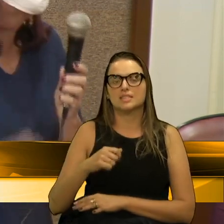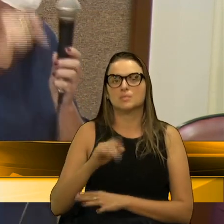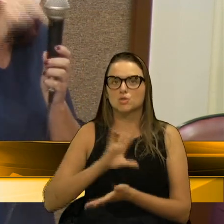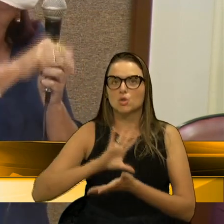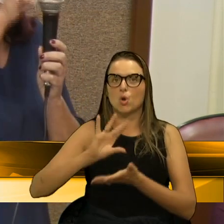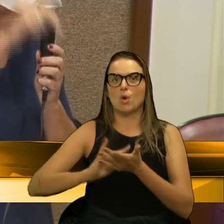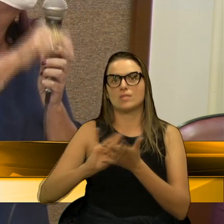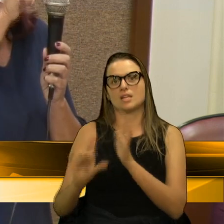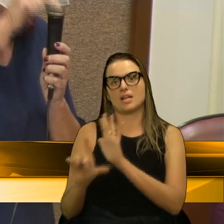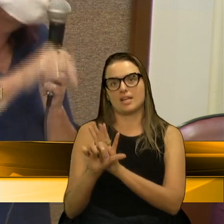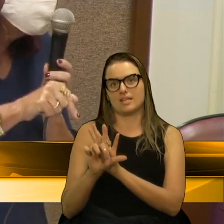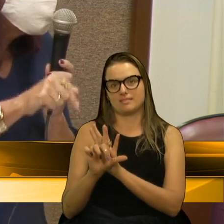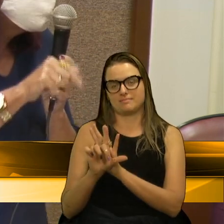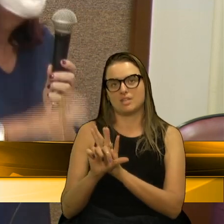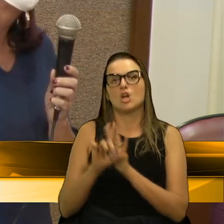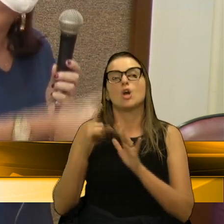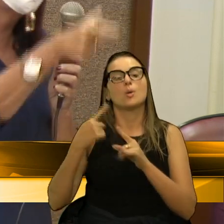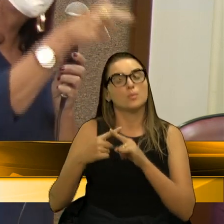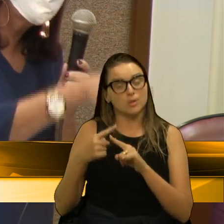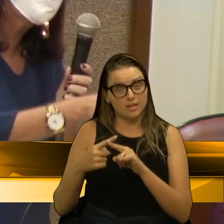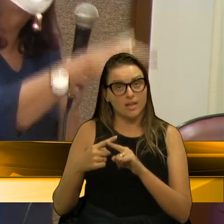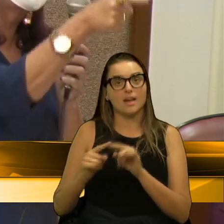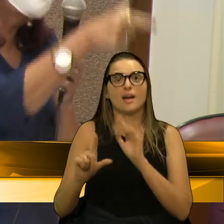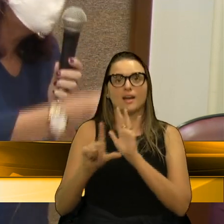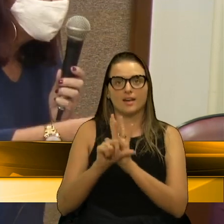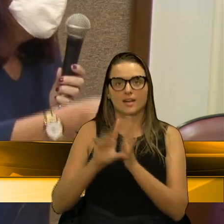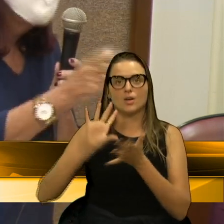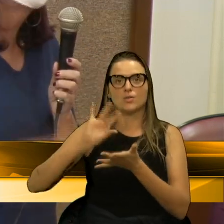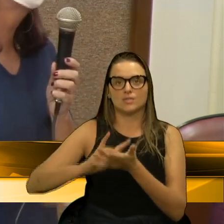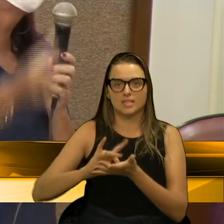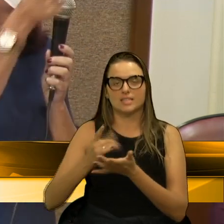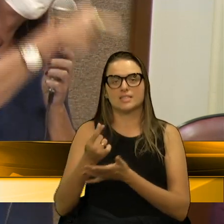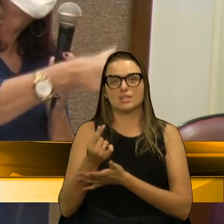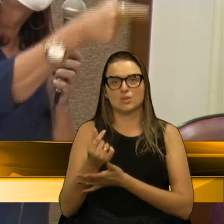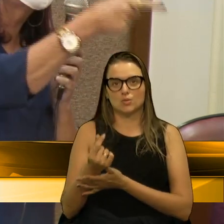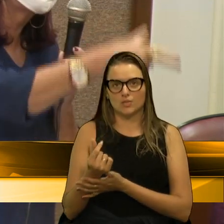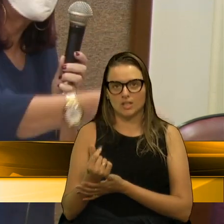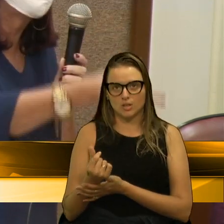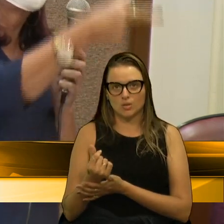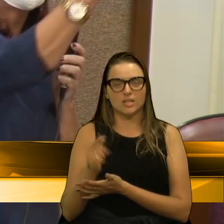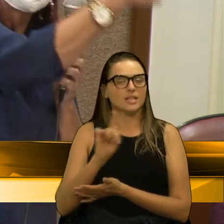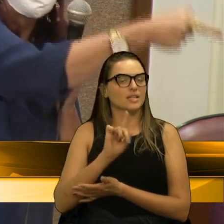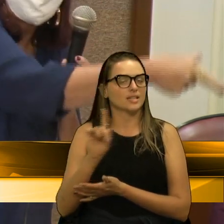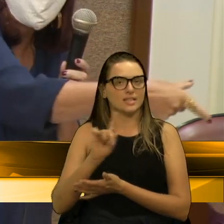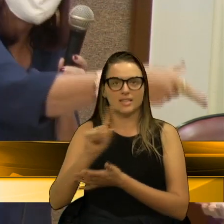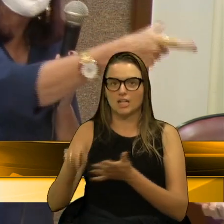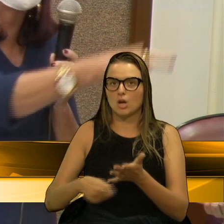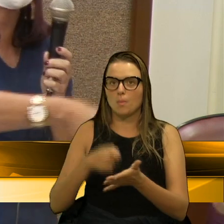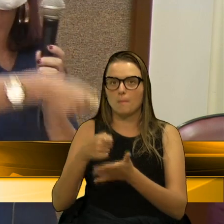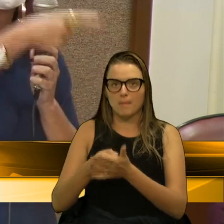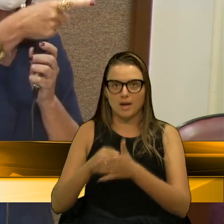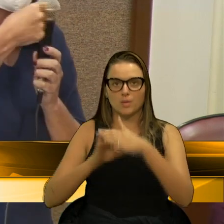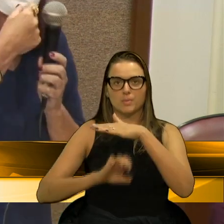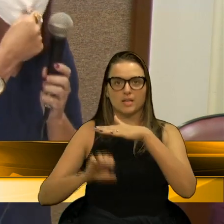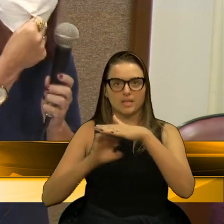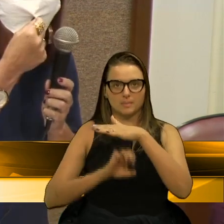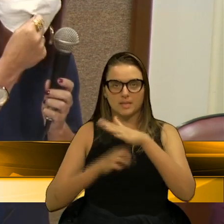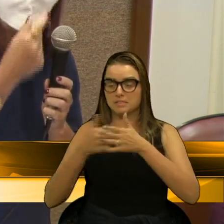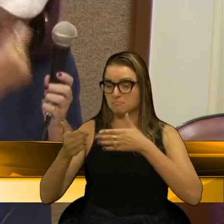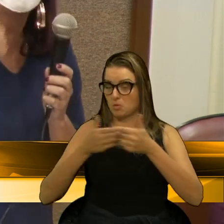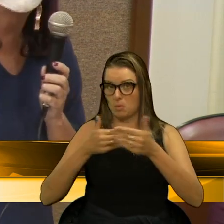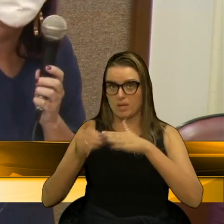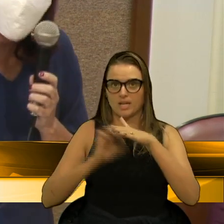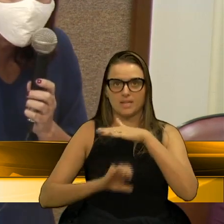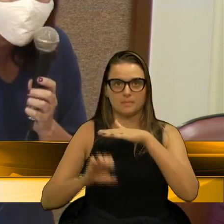Porque essa lei garante que este valor, que não vai mais ser pago pelas empresas, seja ela qual for,